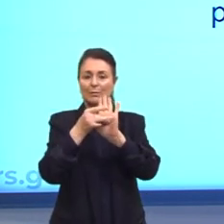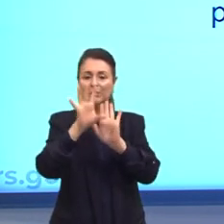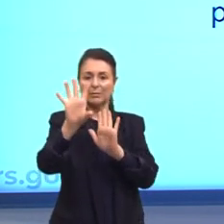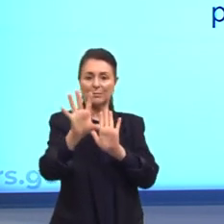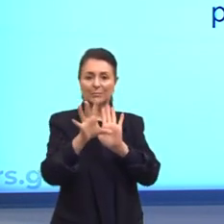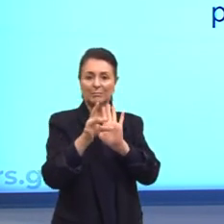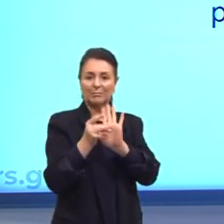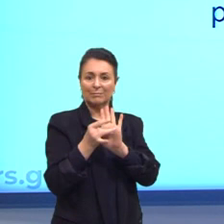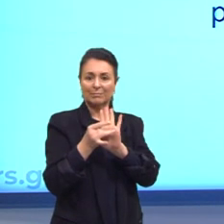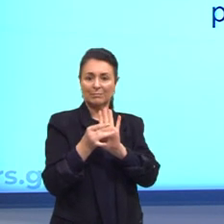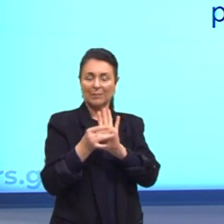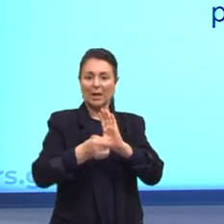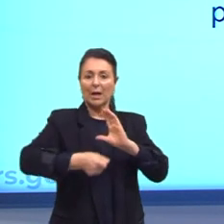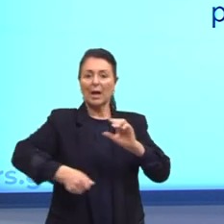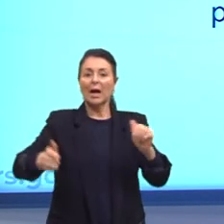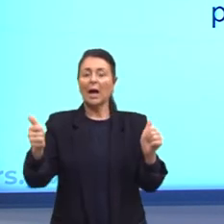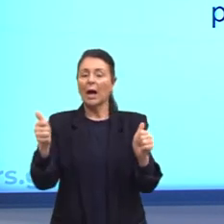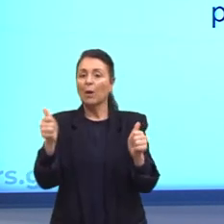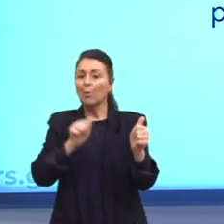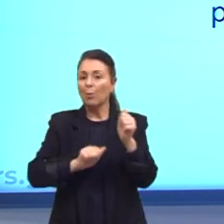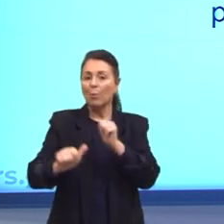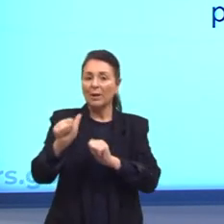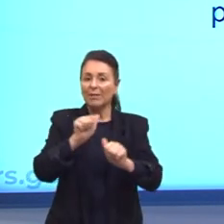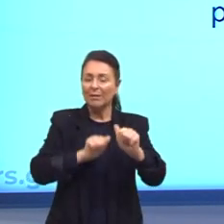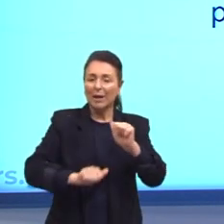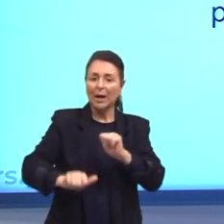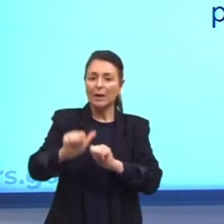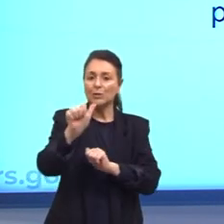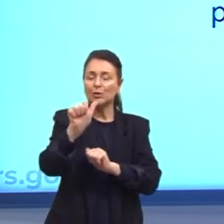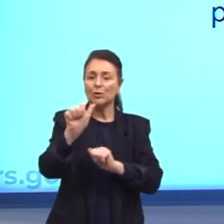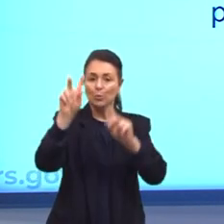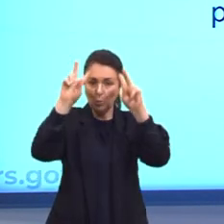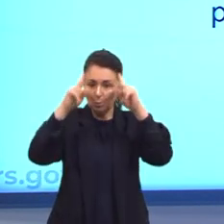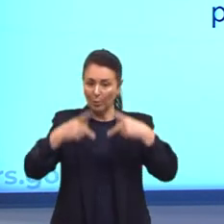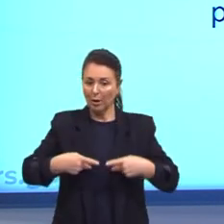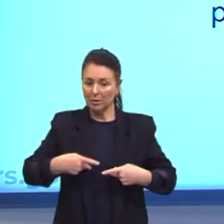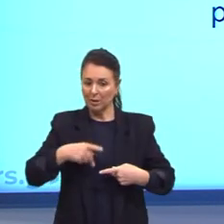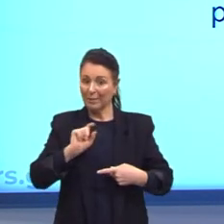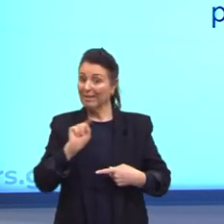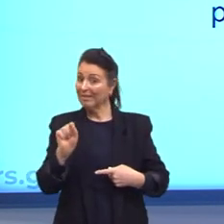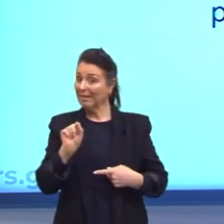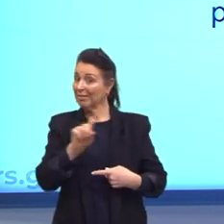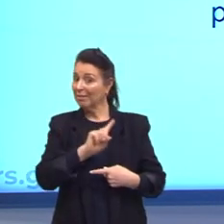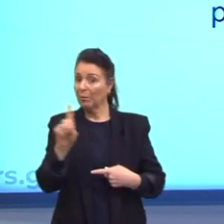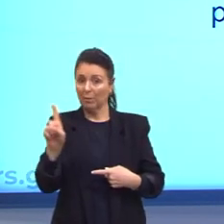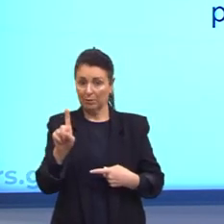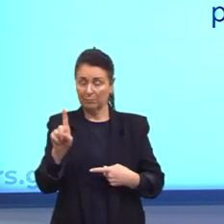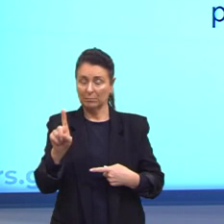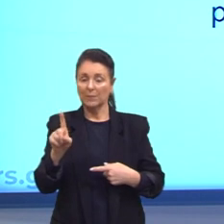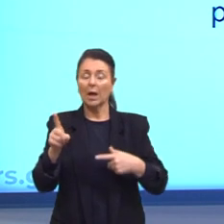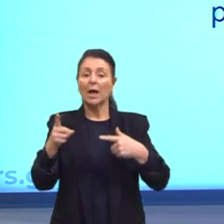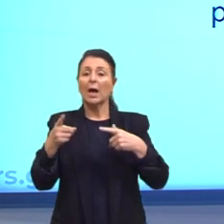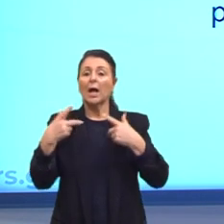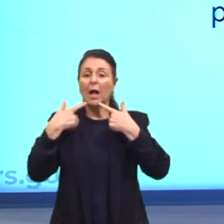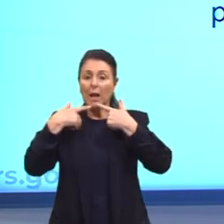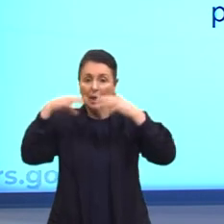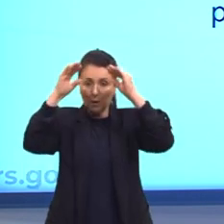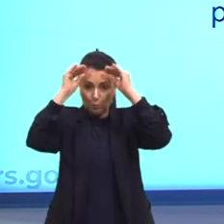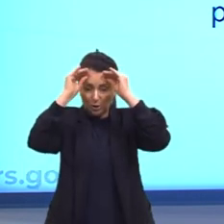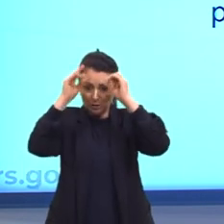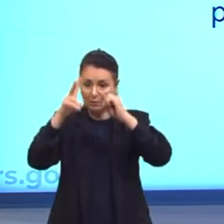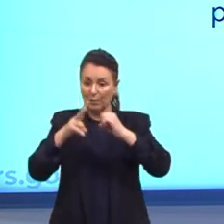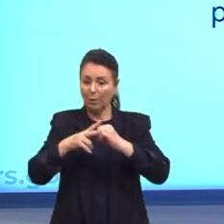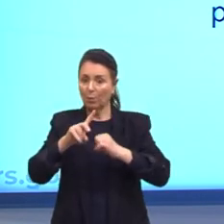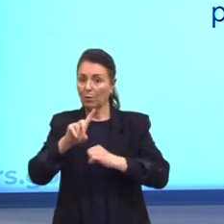humanas a seres que não são humanos. A linguagem verbal e não verbal, simples, comercial e